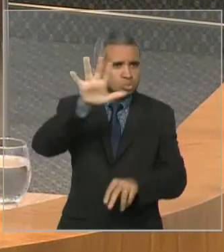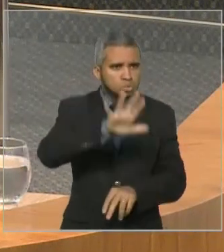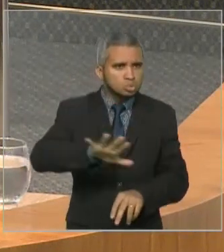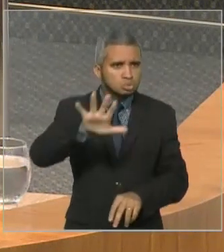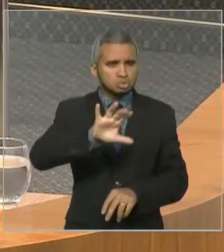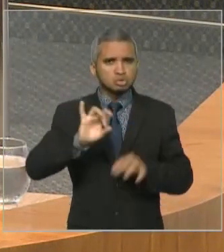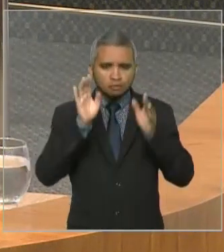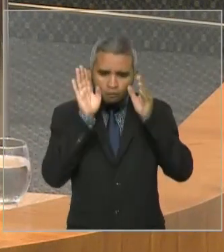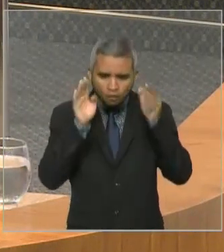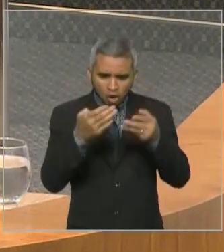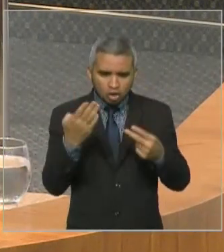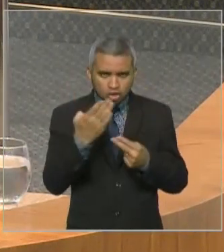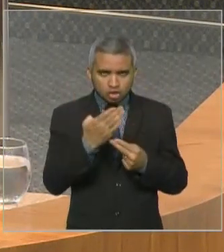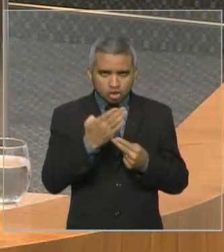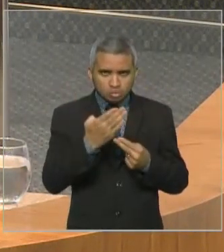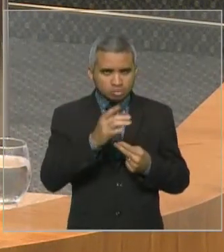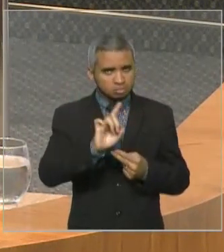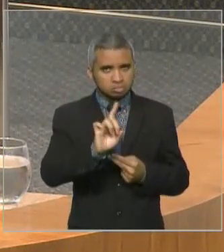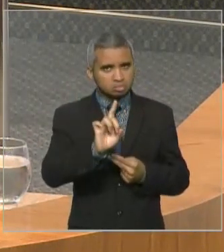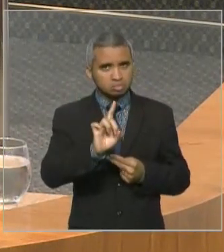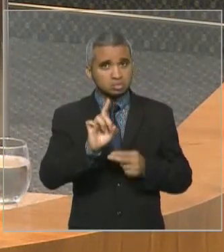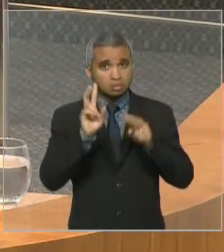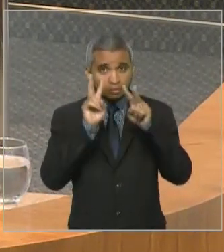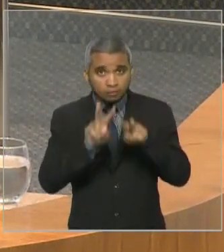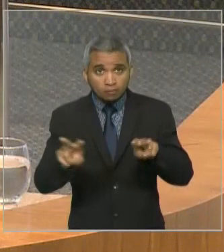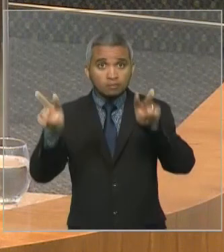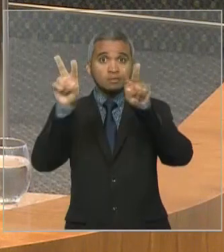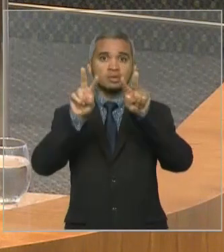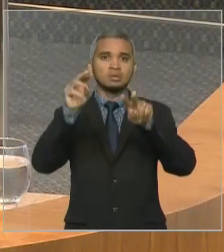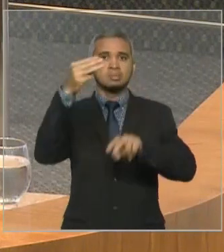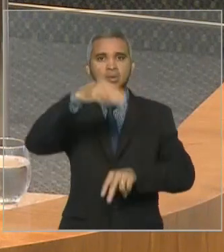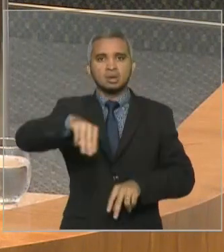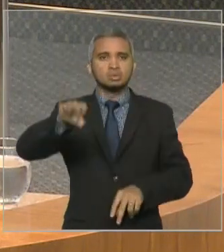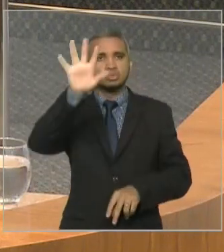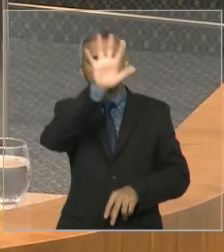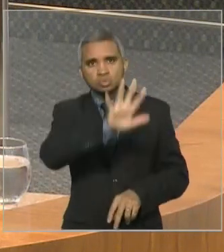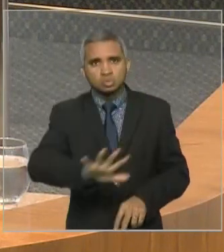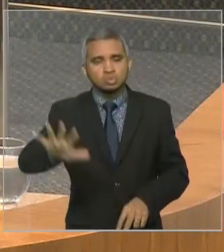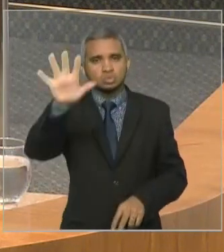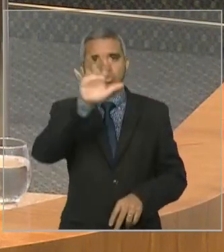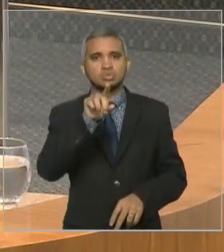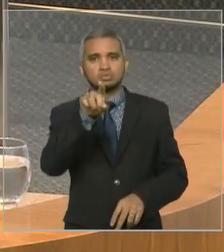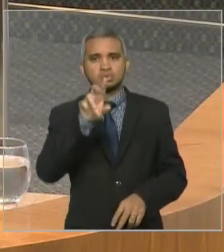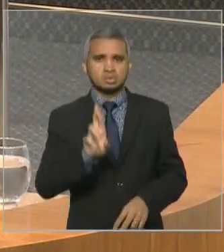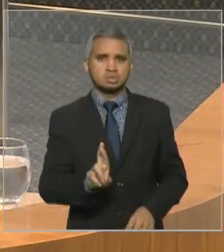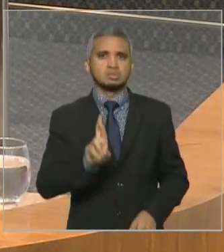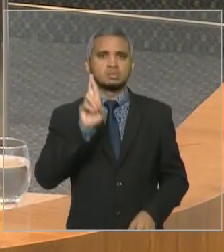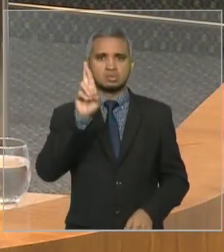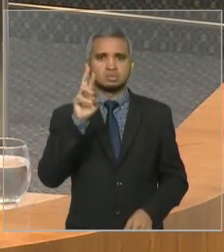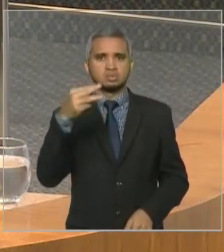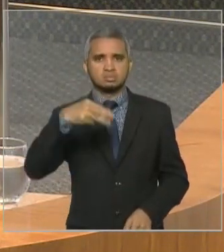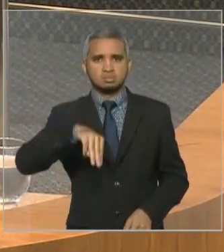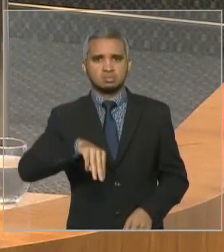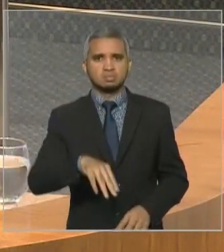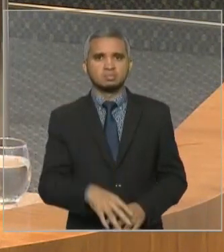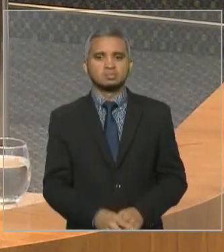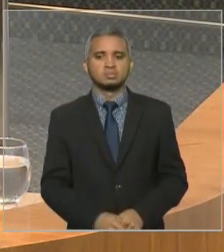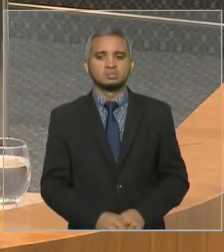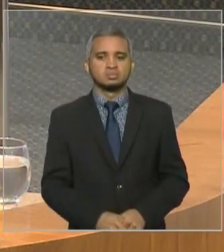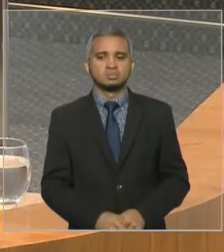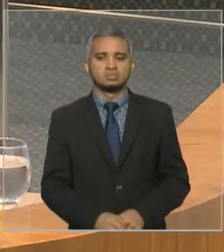Timor, porque V. Exª, hoje, é um deputado do Maranhão que representa bem o Estado em todos os cantos. Deputado